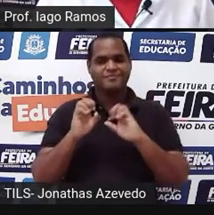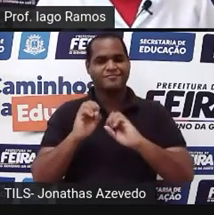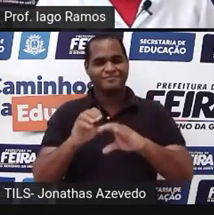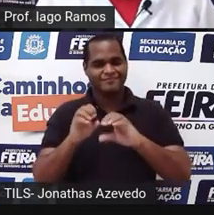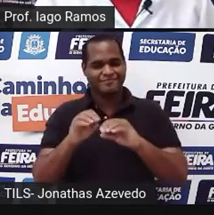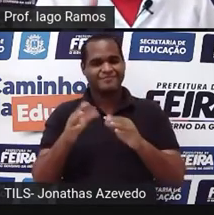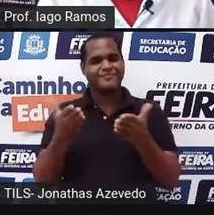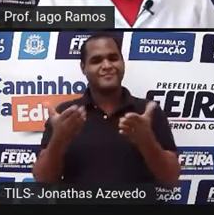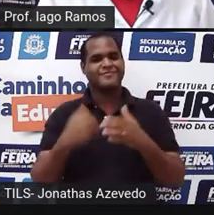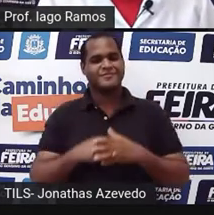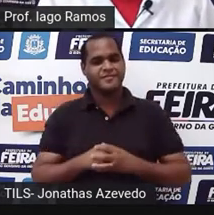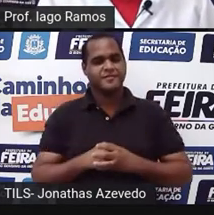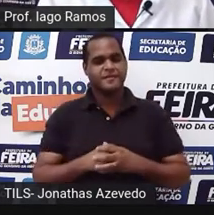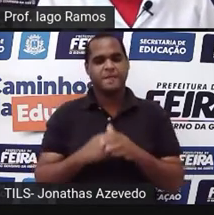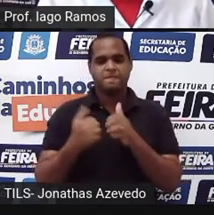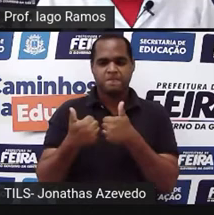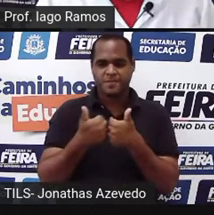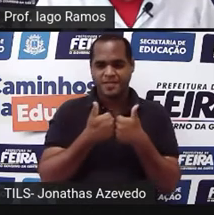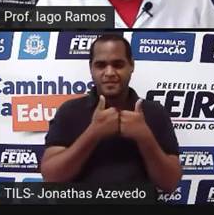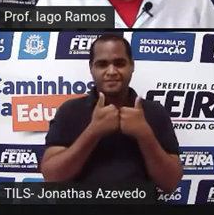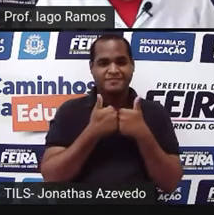Tá bom? Beleza?